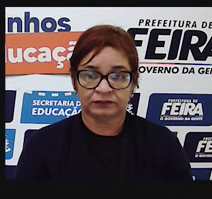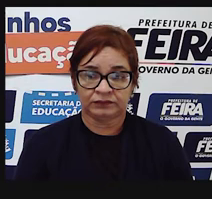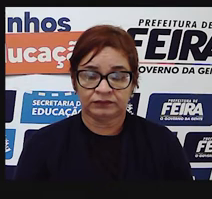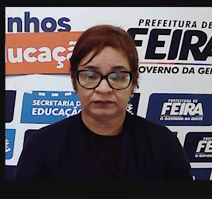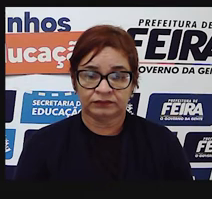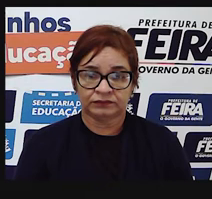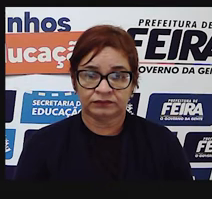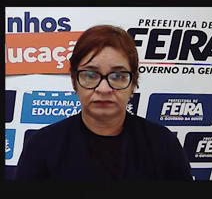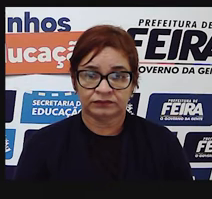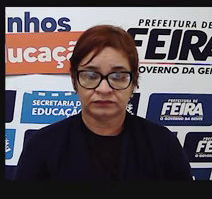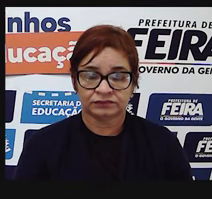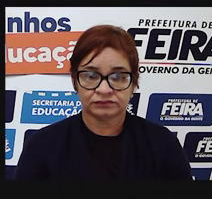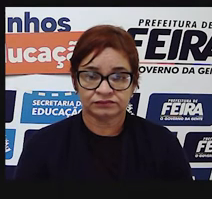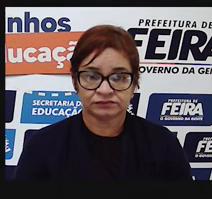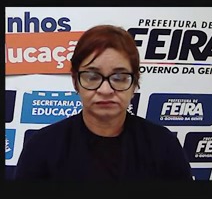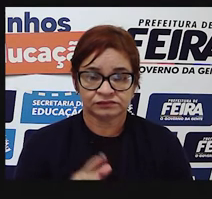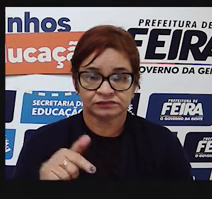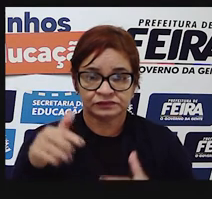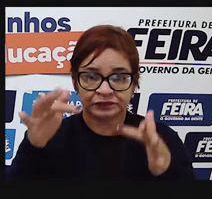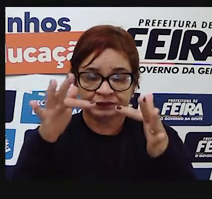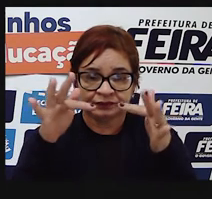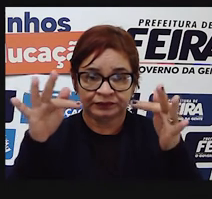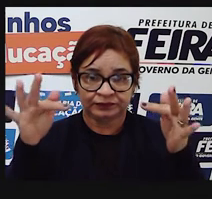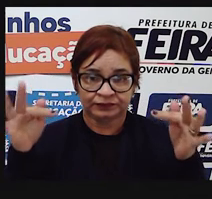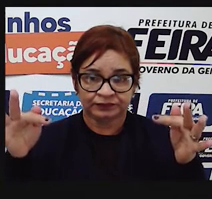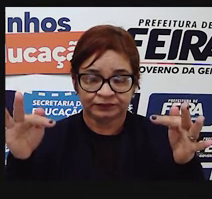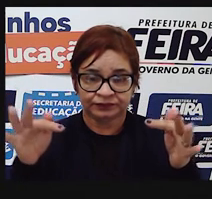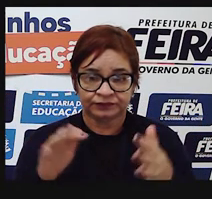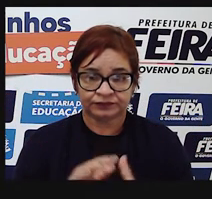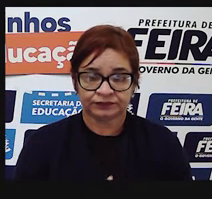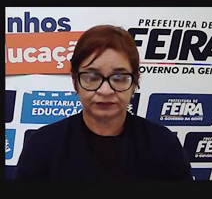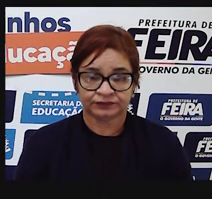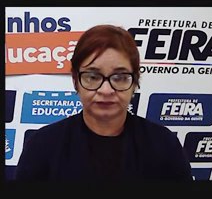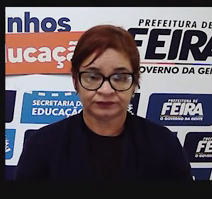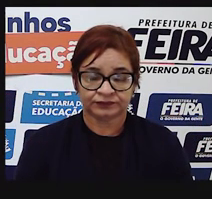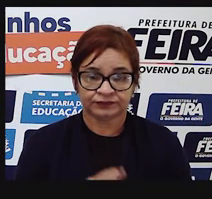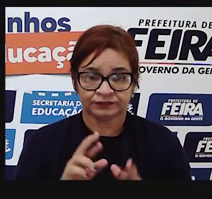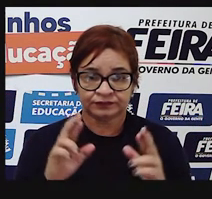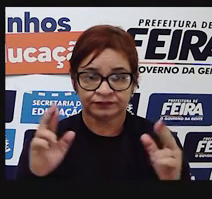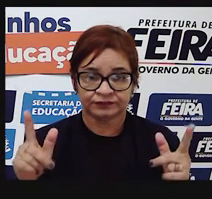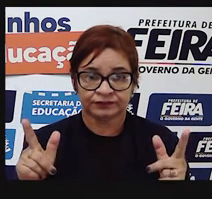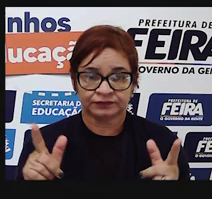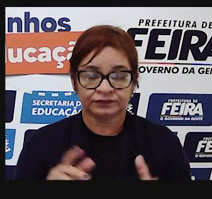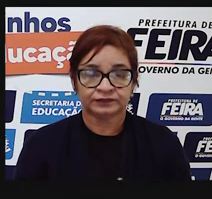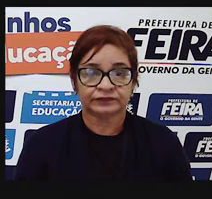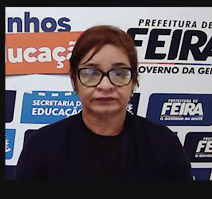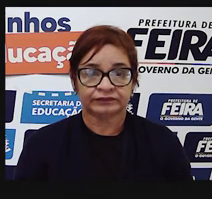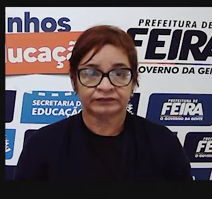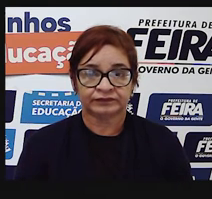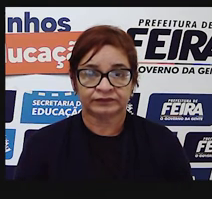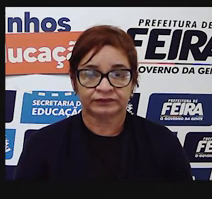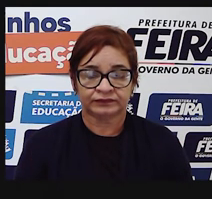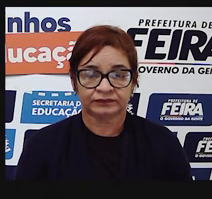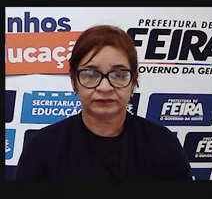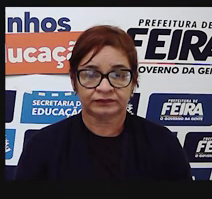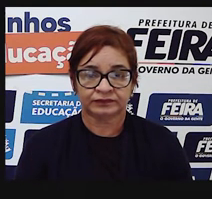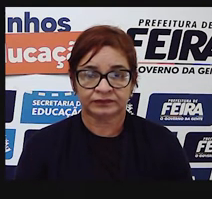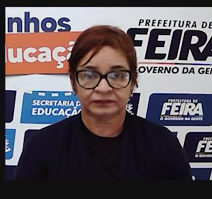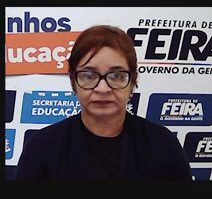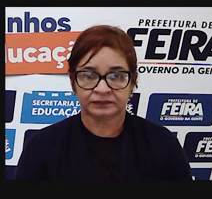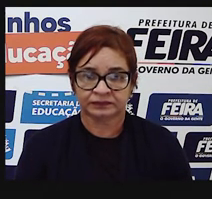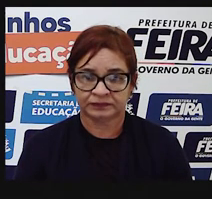Olha essa outra, a mesma frase, com uma pontuação diferente. Pontuar mal este bilhete?